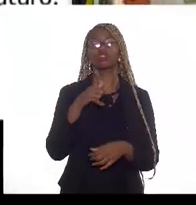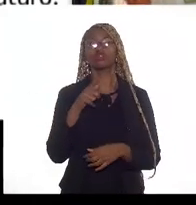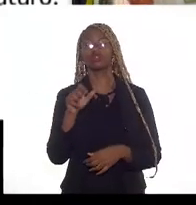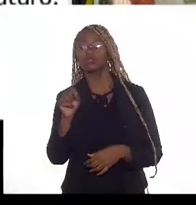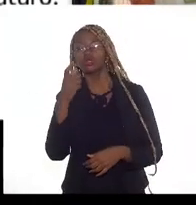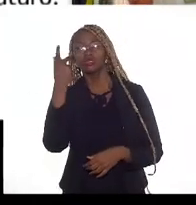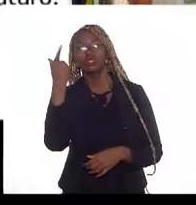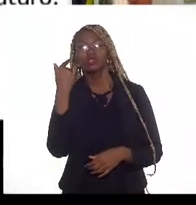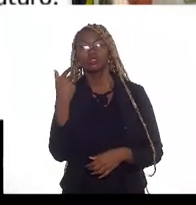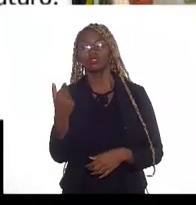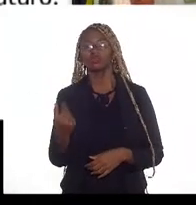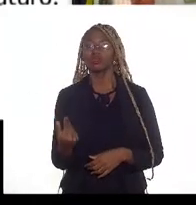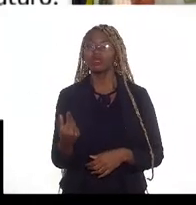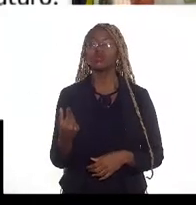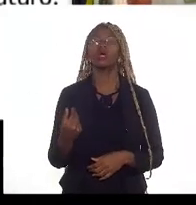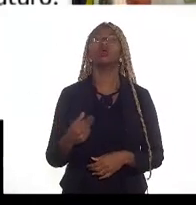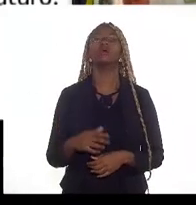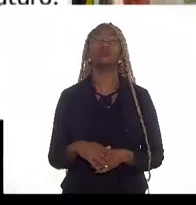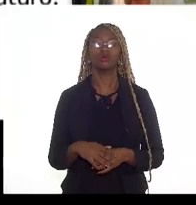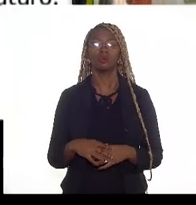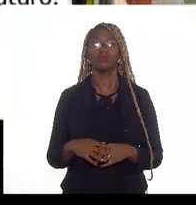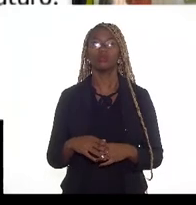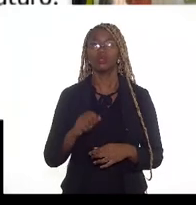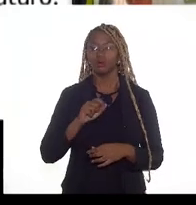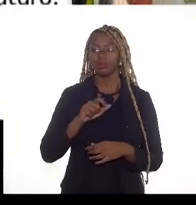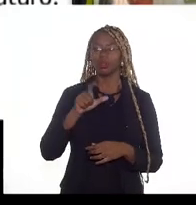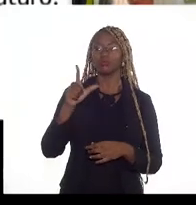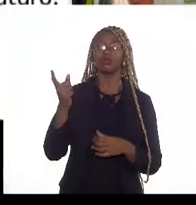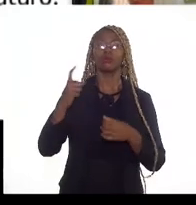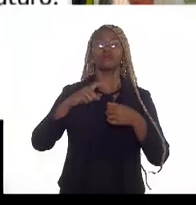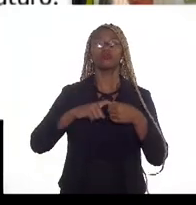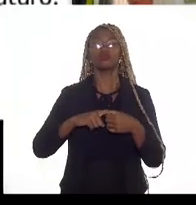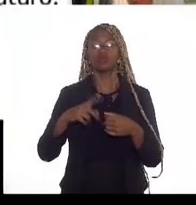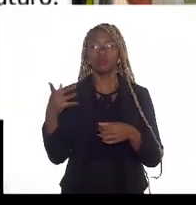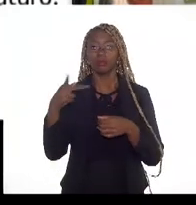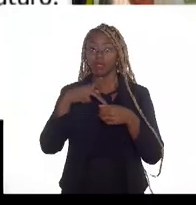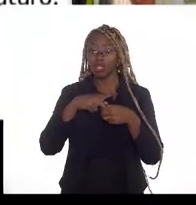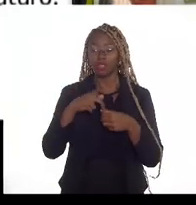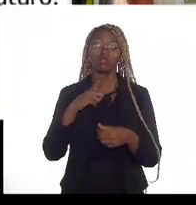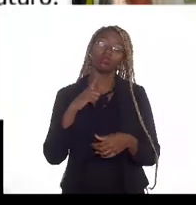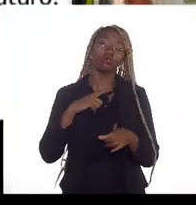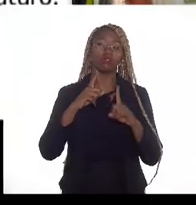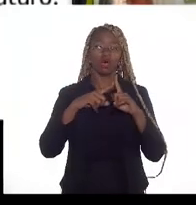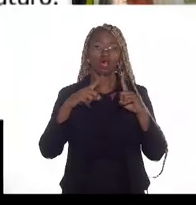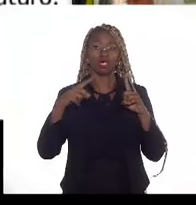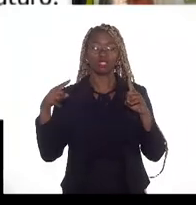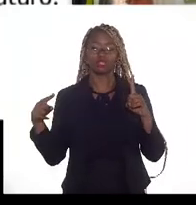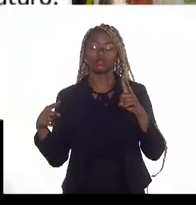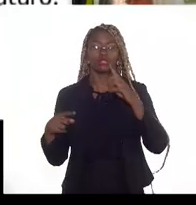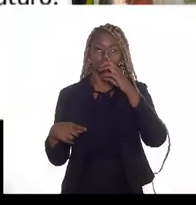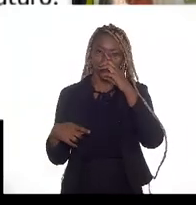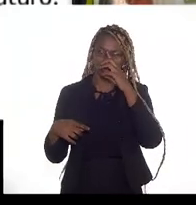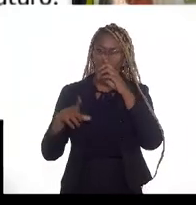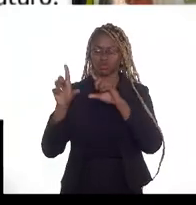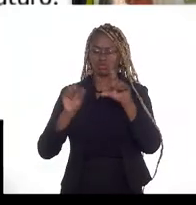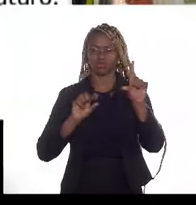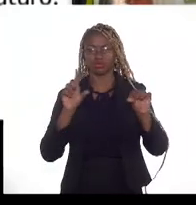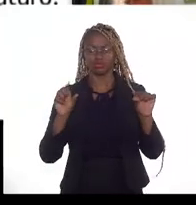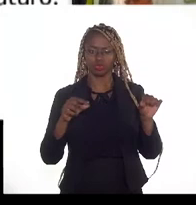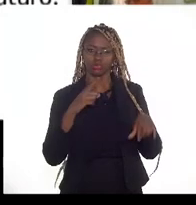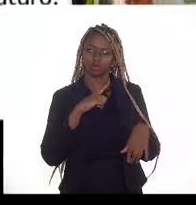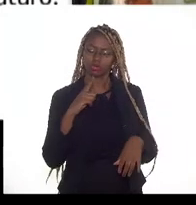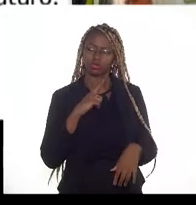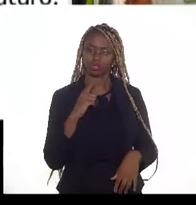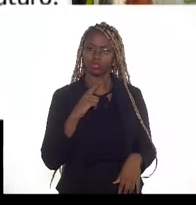aumentar a recuperação de petróleo? Existem algumas variações, existem alternativas também